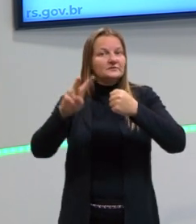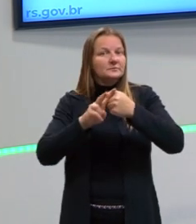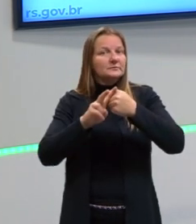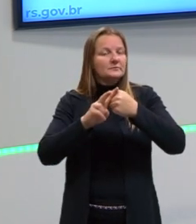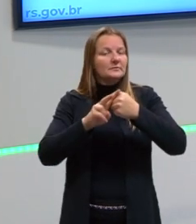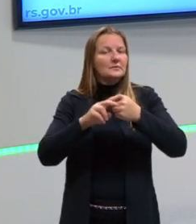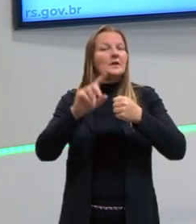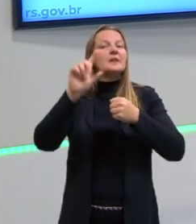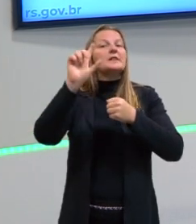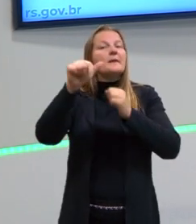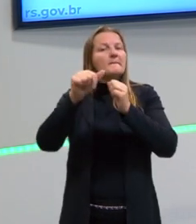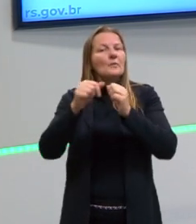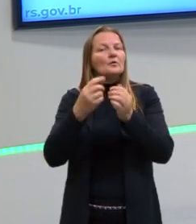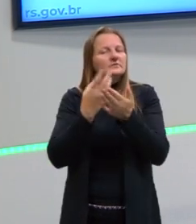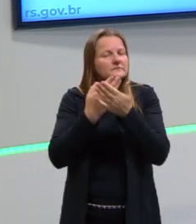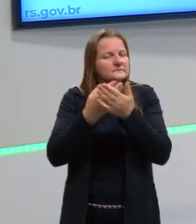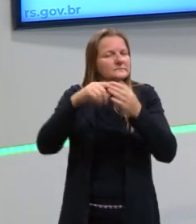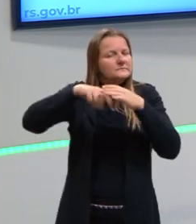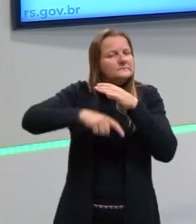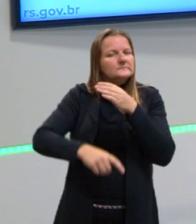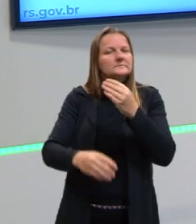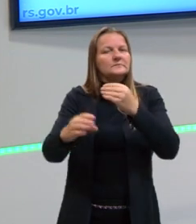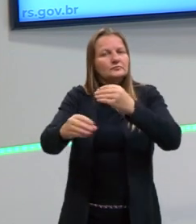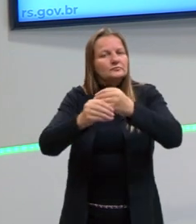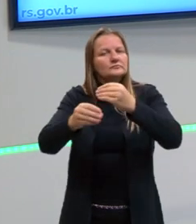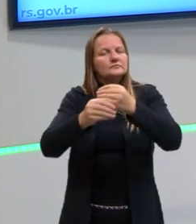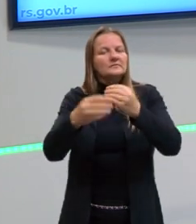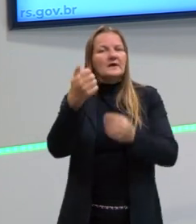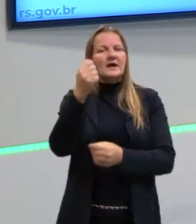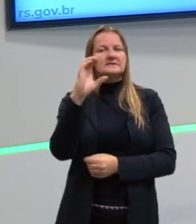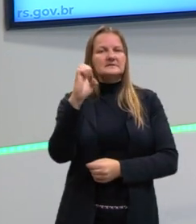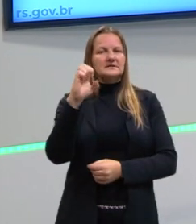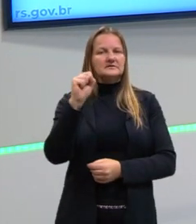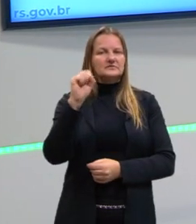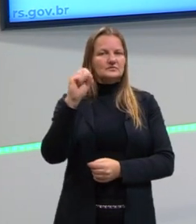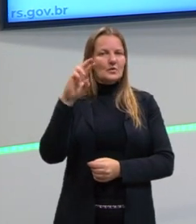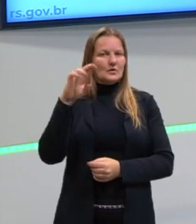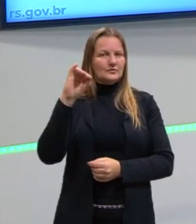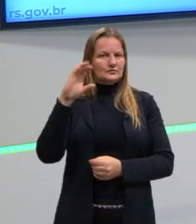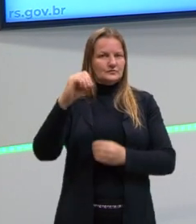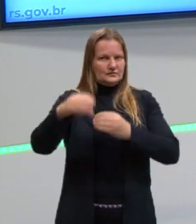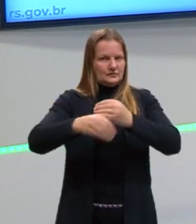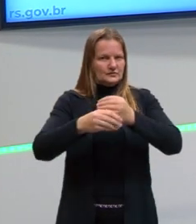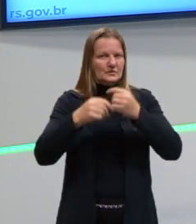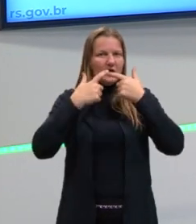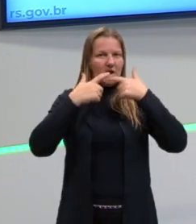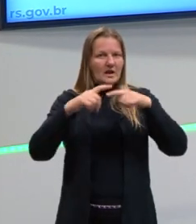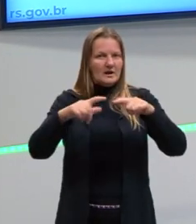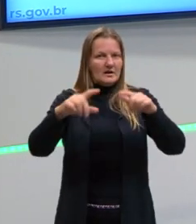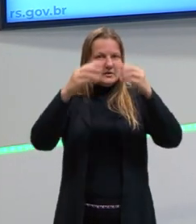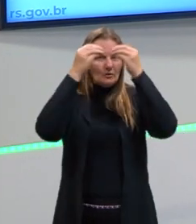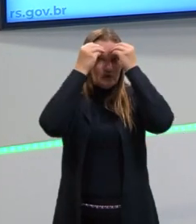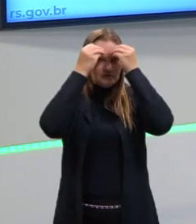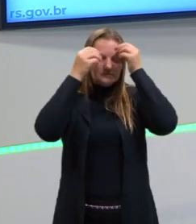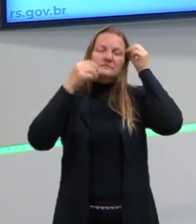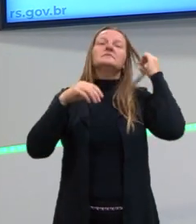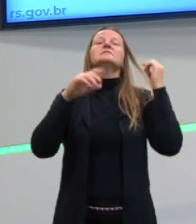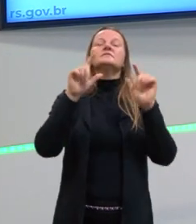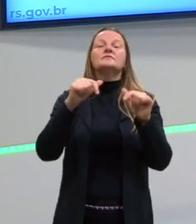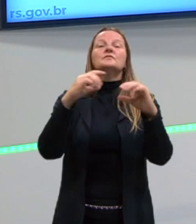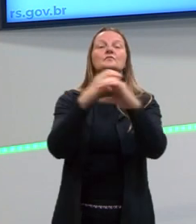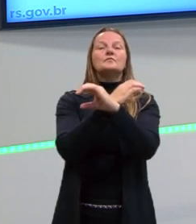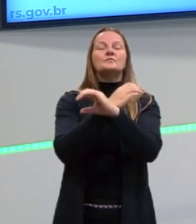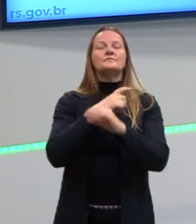acessórios. Então, aqui, eles não estão completando o verbo, porque o verbo é incompleto sozinho.